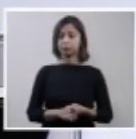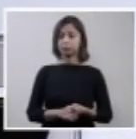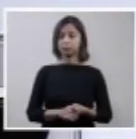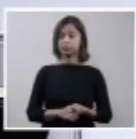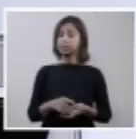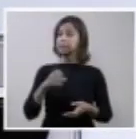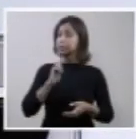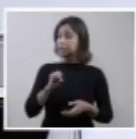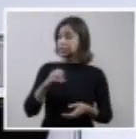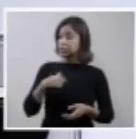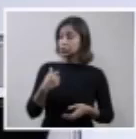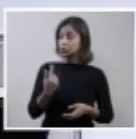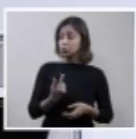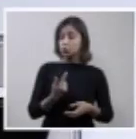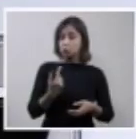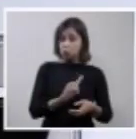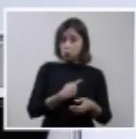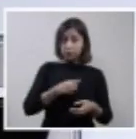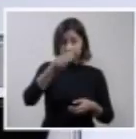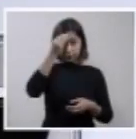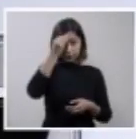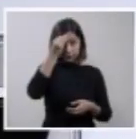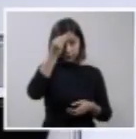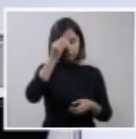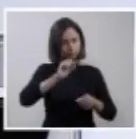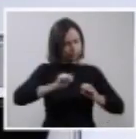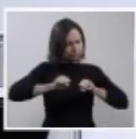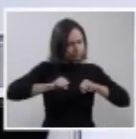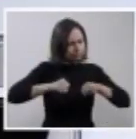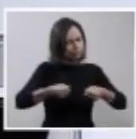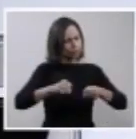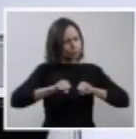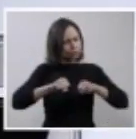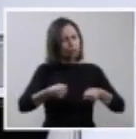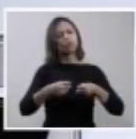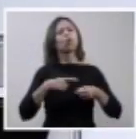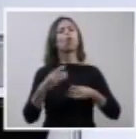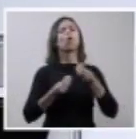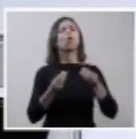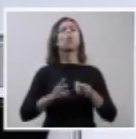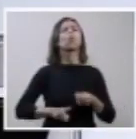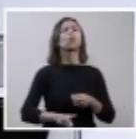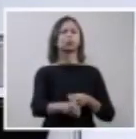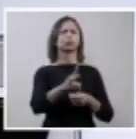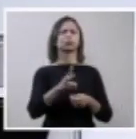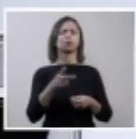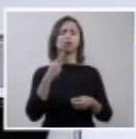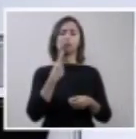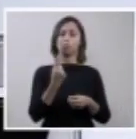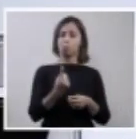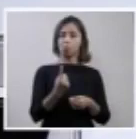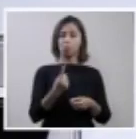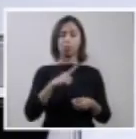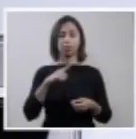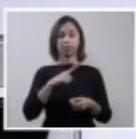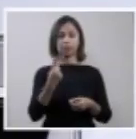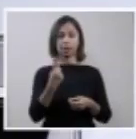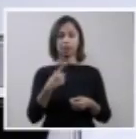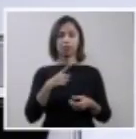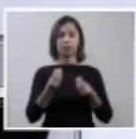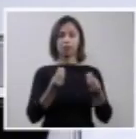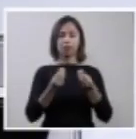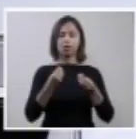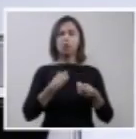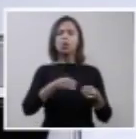o esforço de construção do Sistema de Saúde brasileiro como esforço continuado, onde há uma incorporação de novos